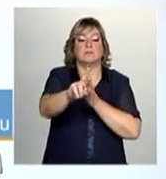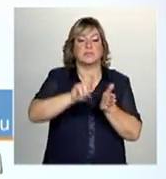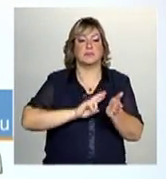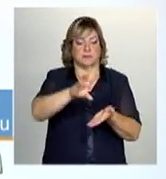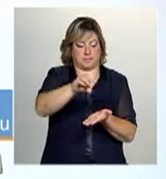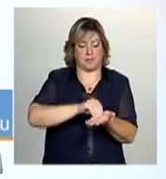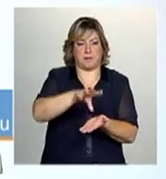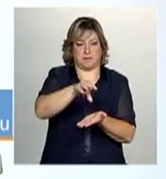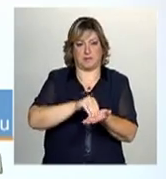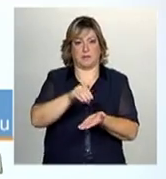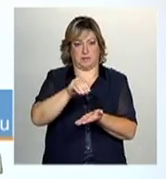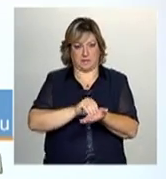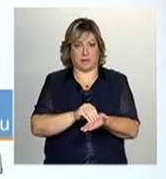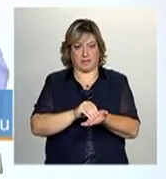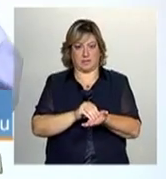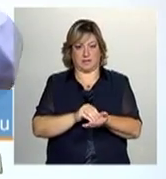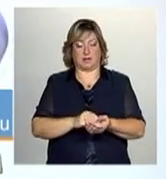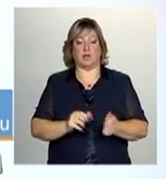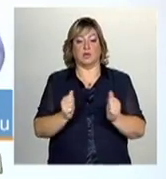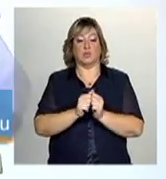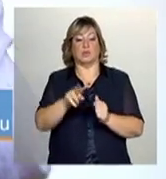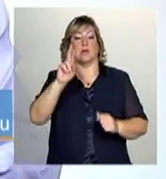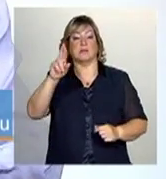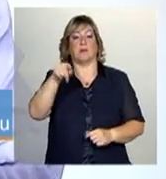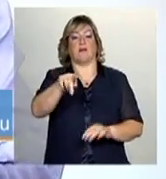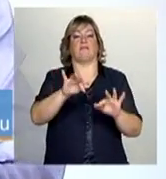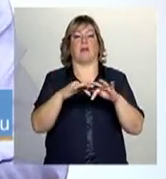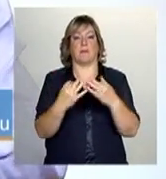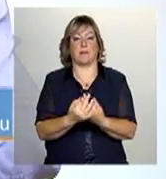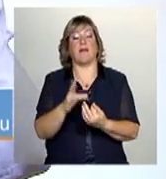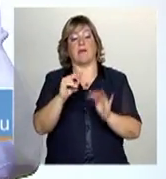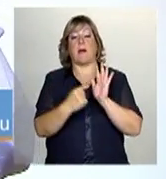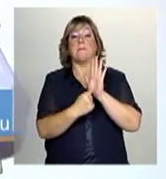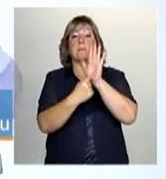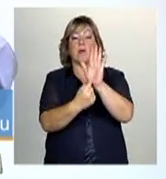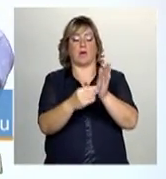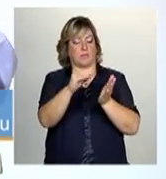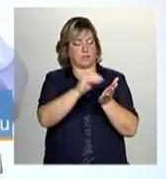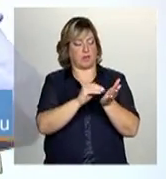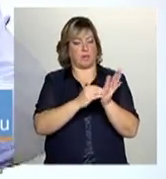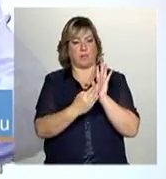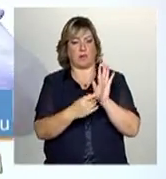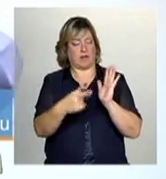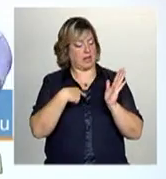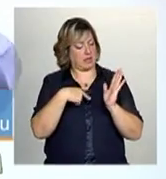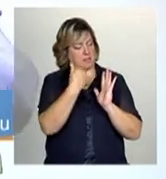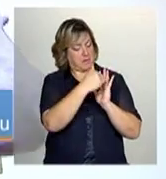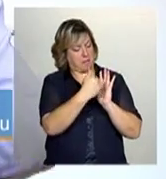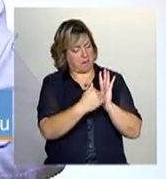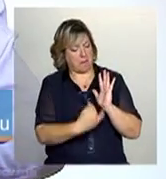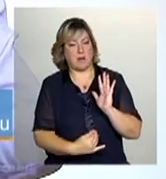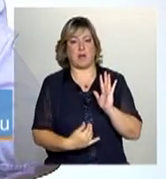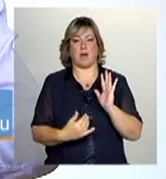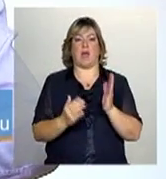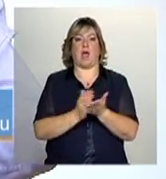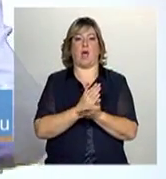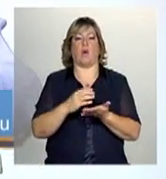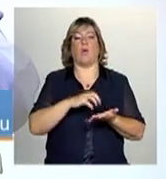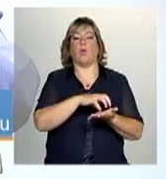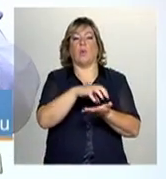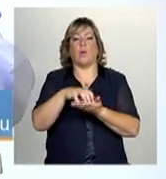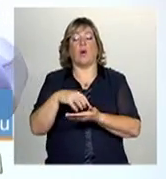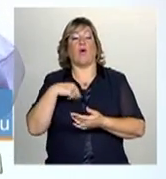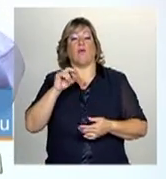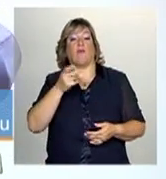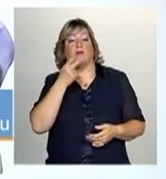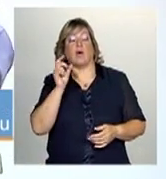junto com o responsável pela unidade familiar, ele vai mostrar, na hora de preencher o campo, olha, eu tenho aqui uma lista, tenho alguns grupos, e aí eu vou